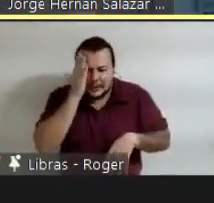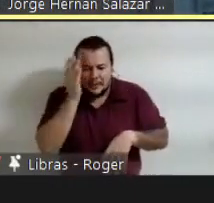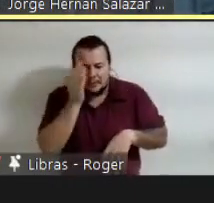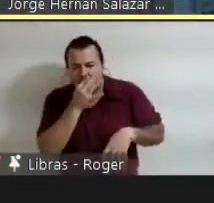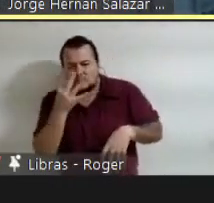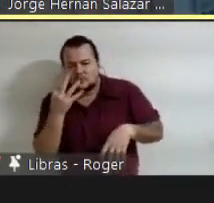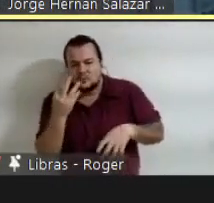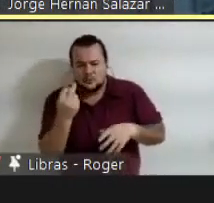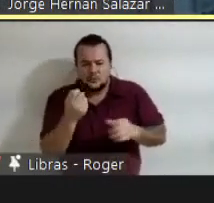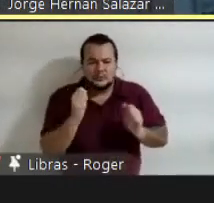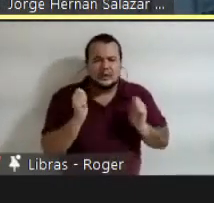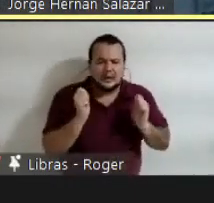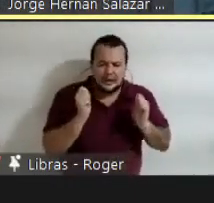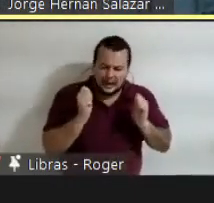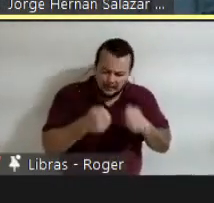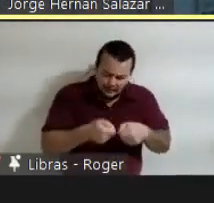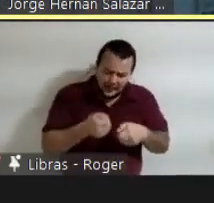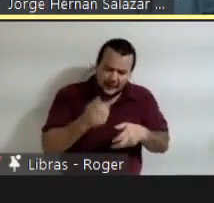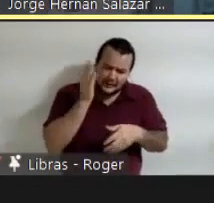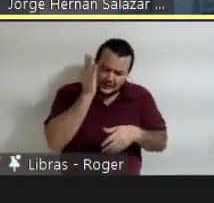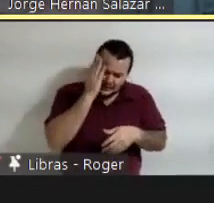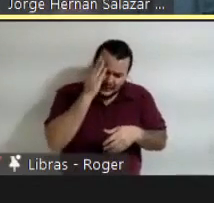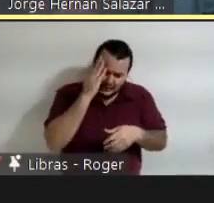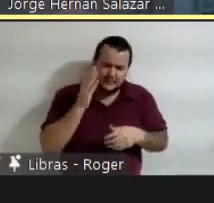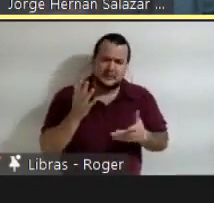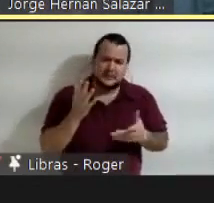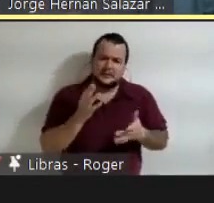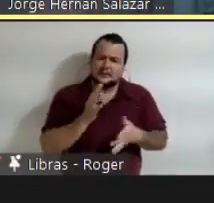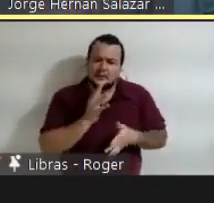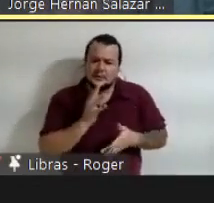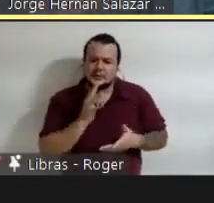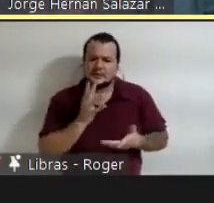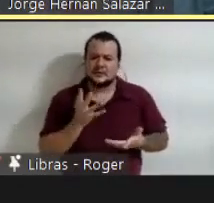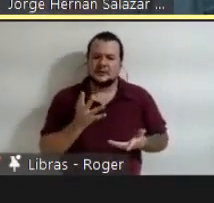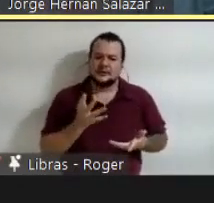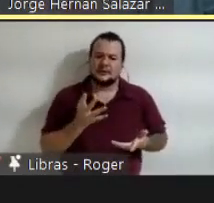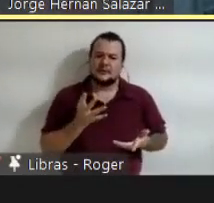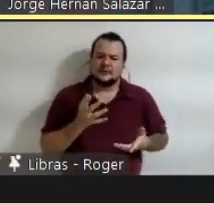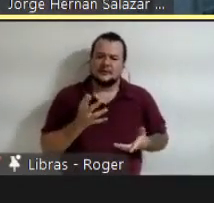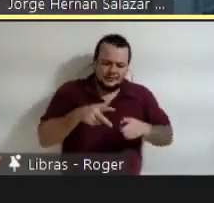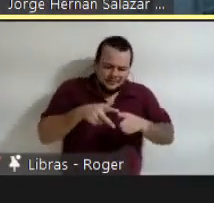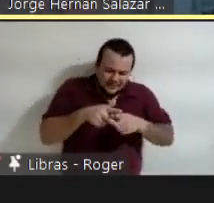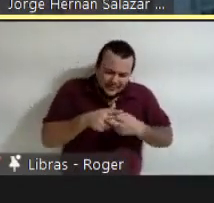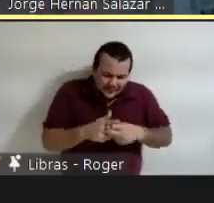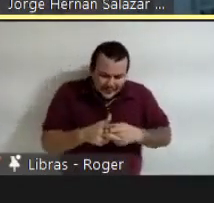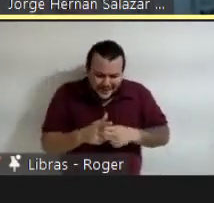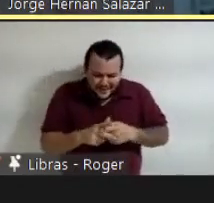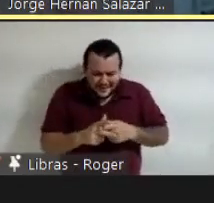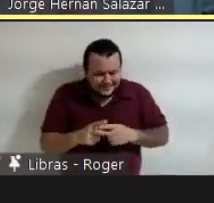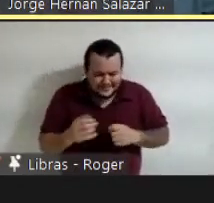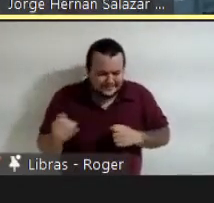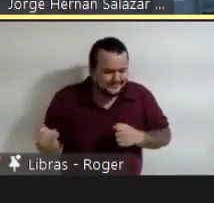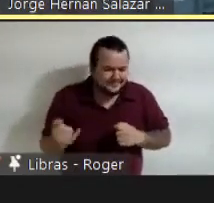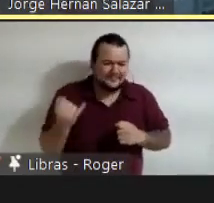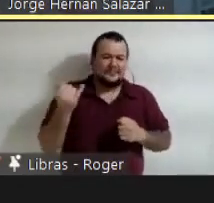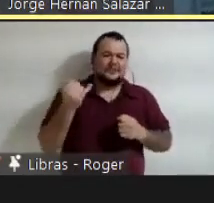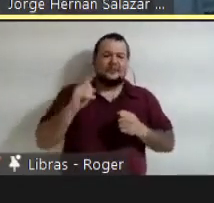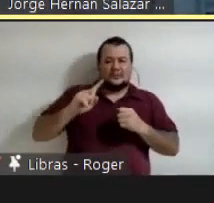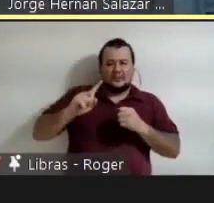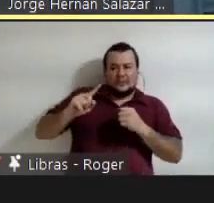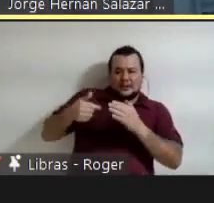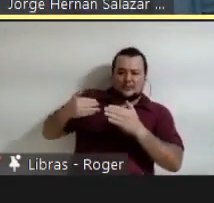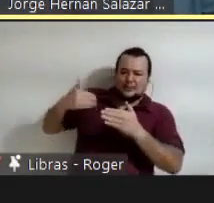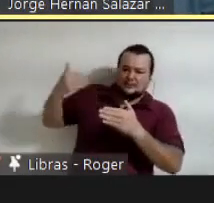necessário conhecer, é uma ferramenta essencial para partir de allí. Interactuando com os